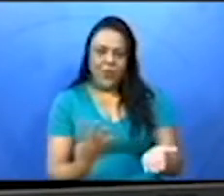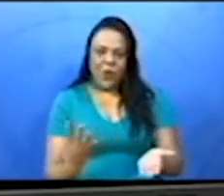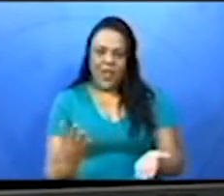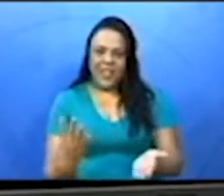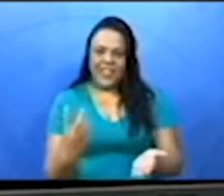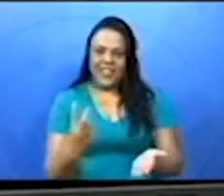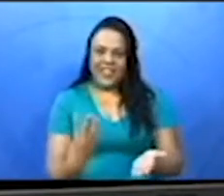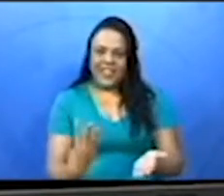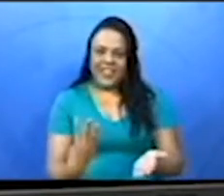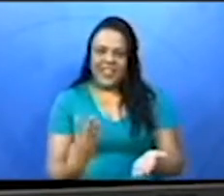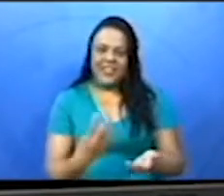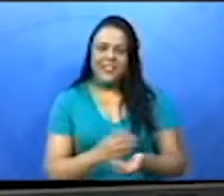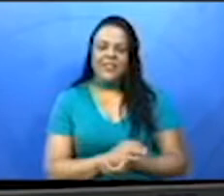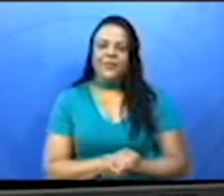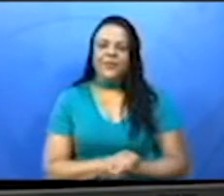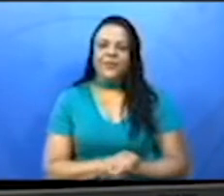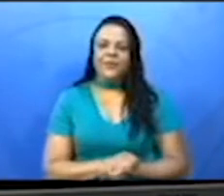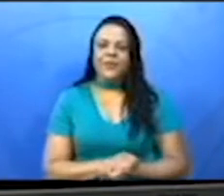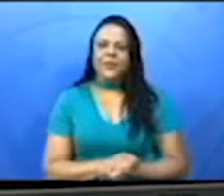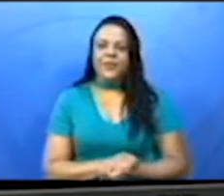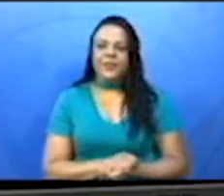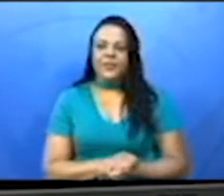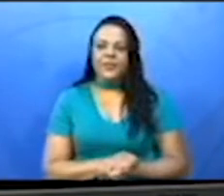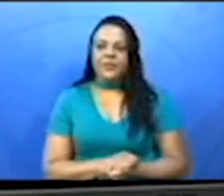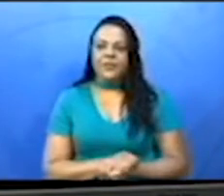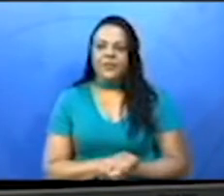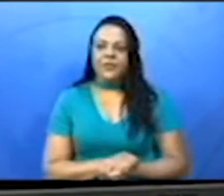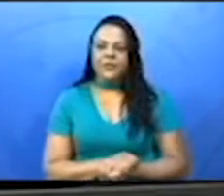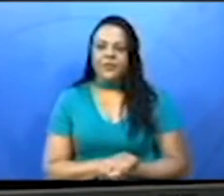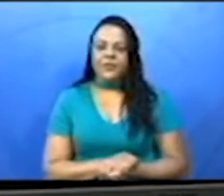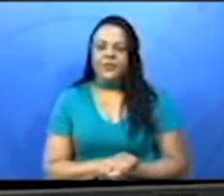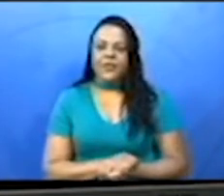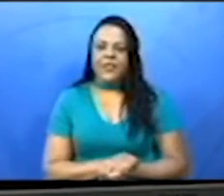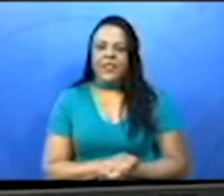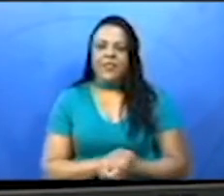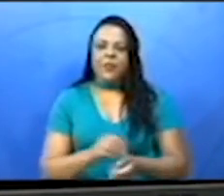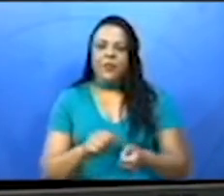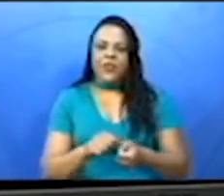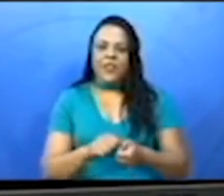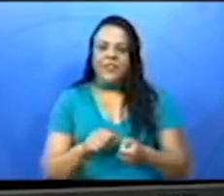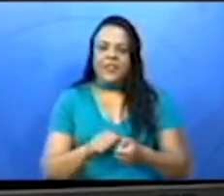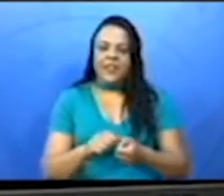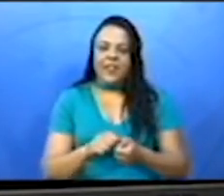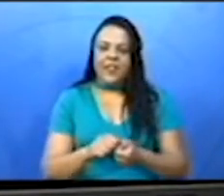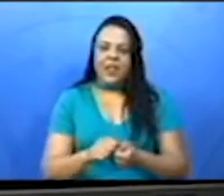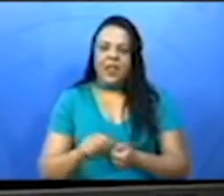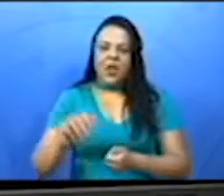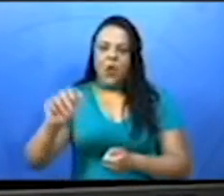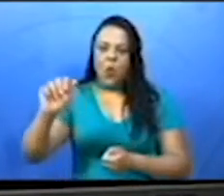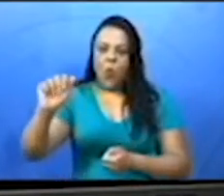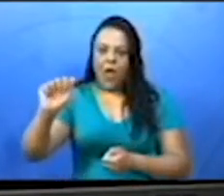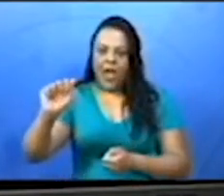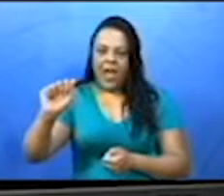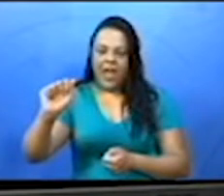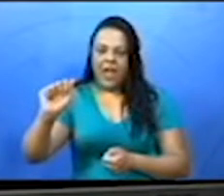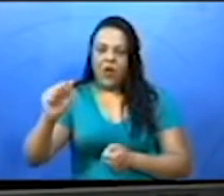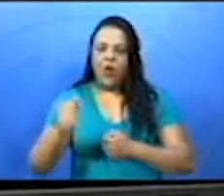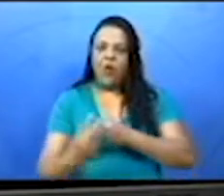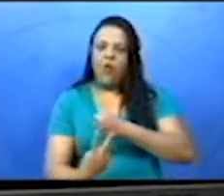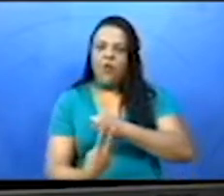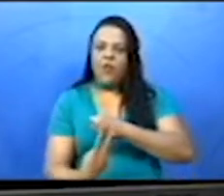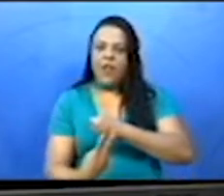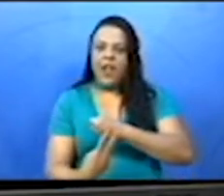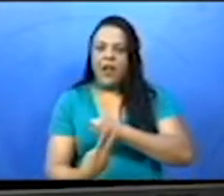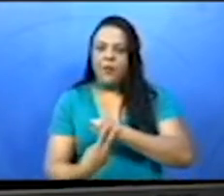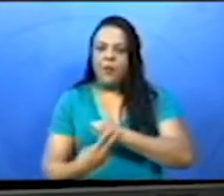E vamos fazer a questão A com o verbo trazer. Vamos ver como